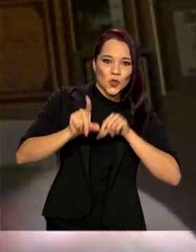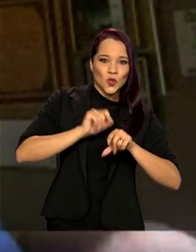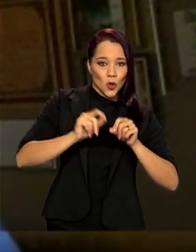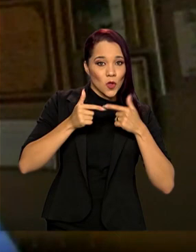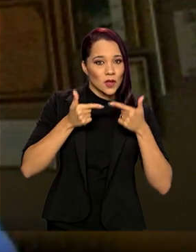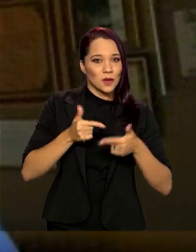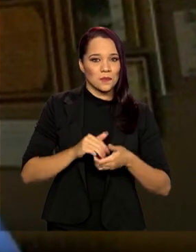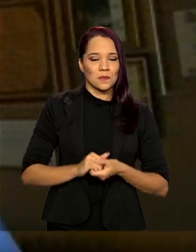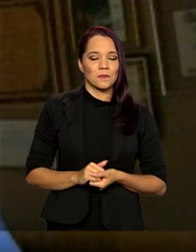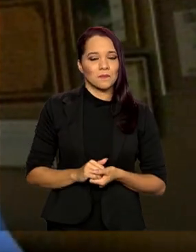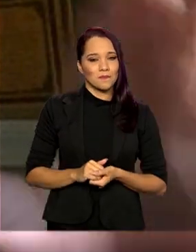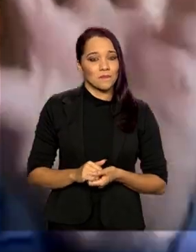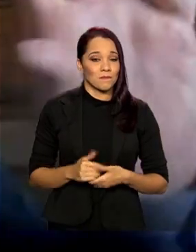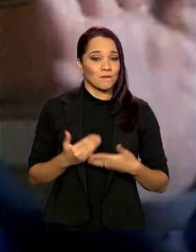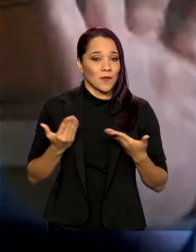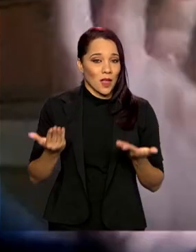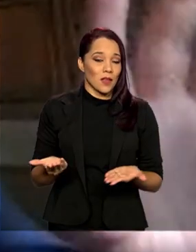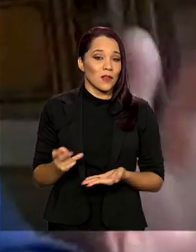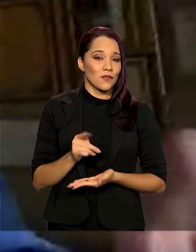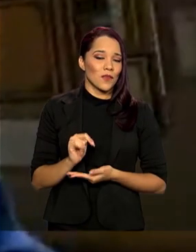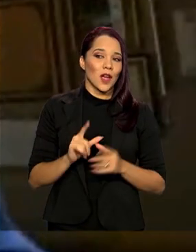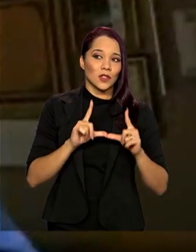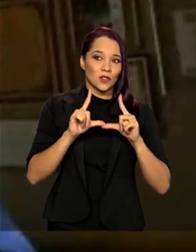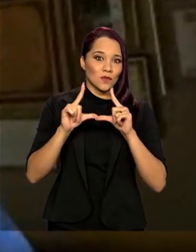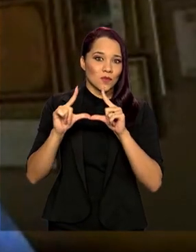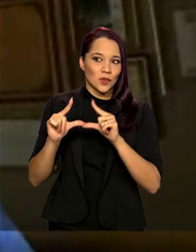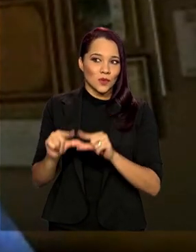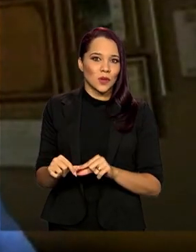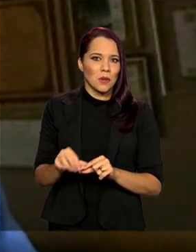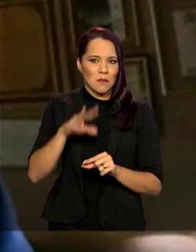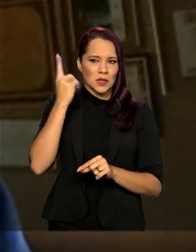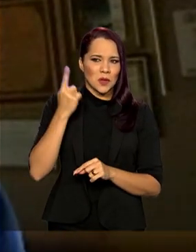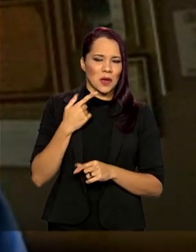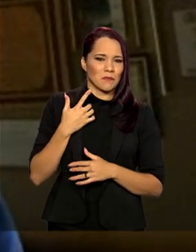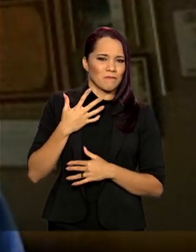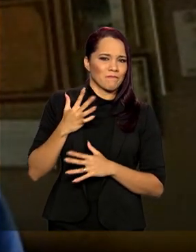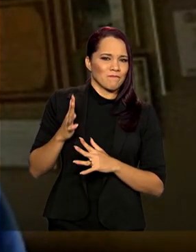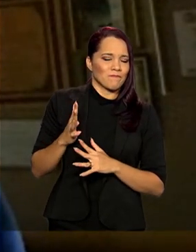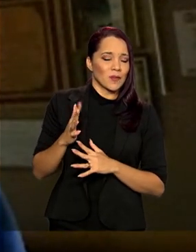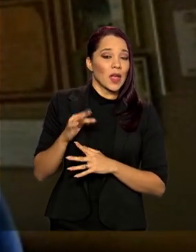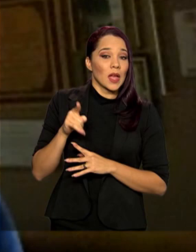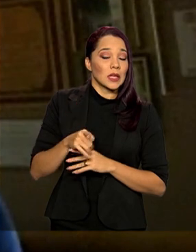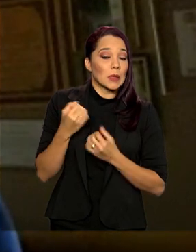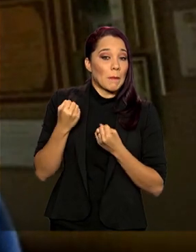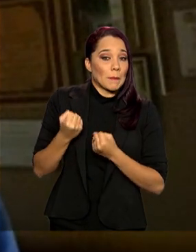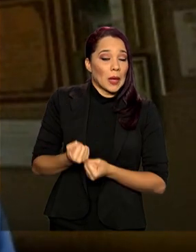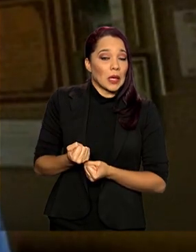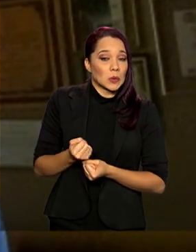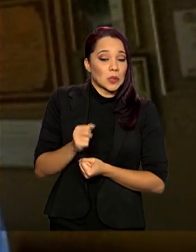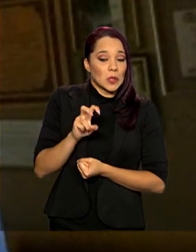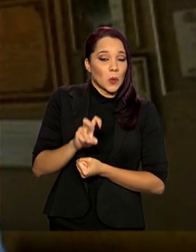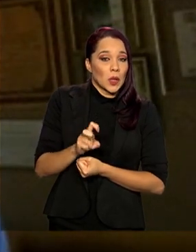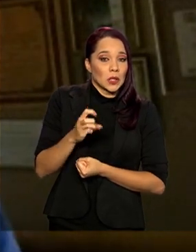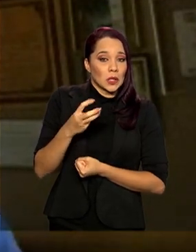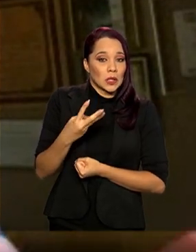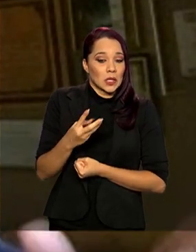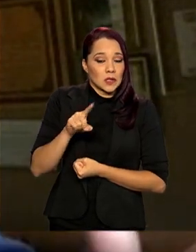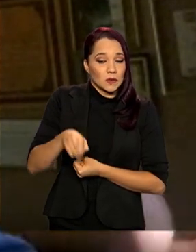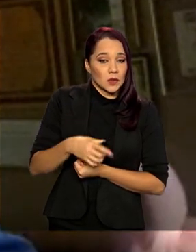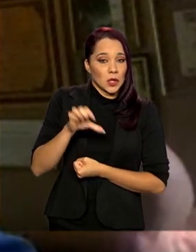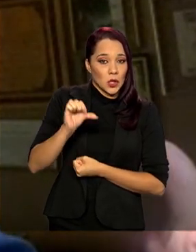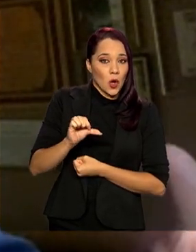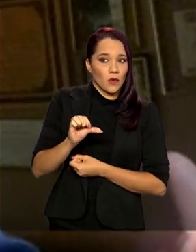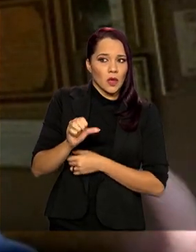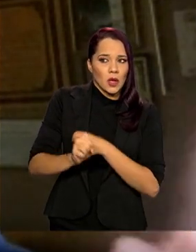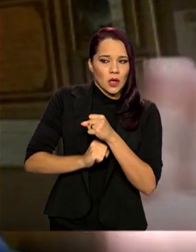com isso, nós vamos diminuir a regressividade. Essa carga tributária de R$ 53,9, em